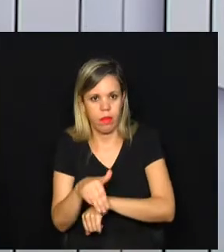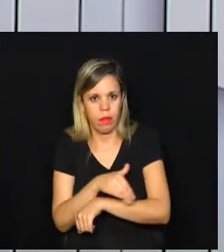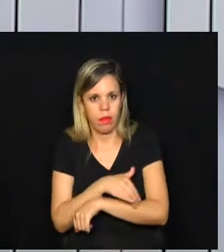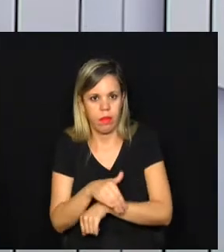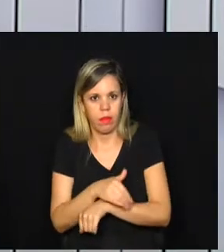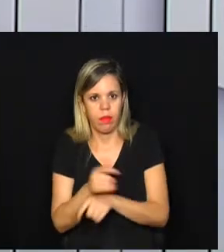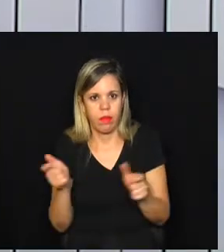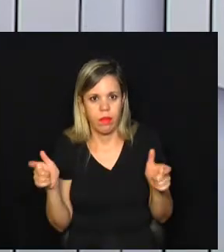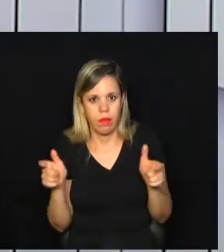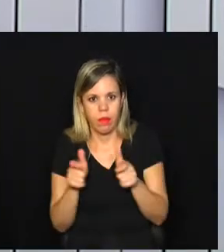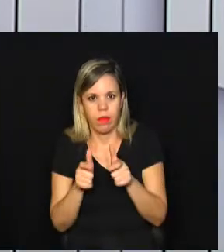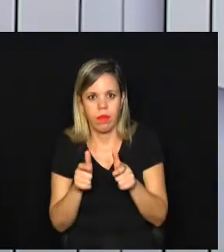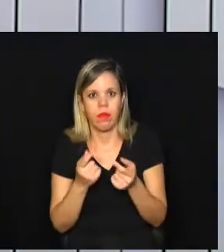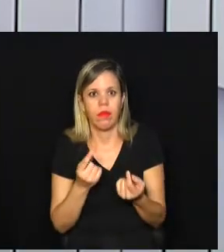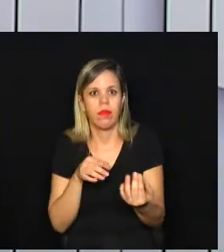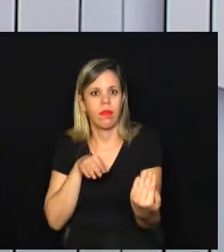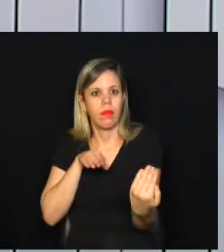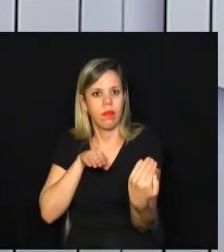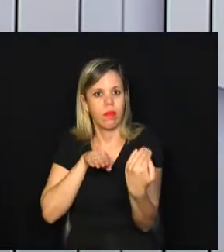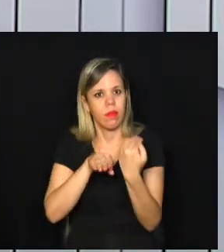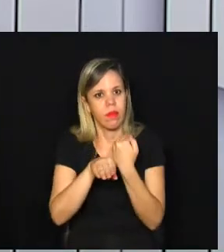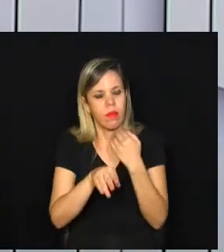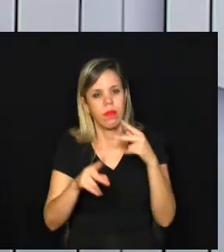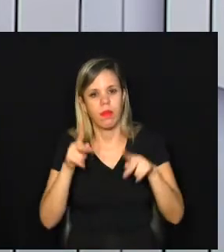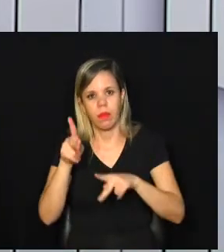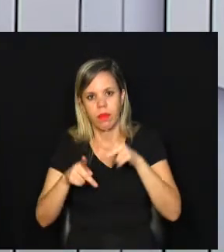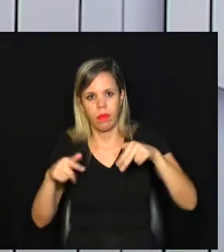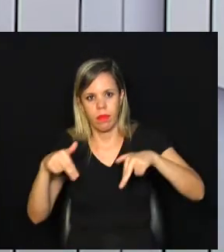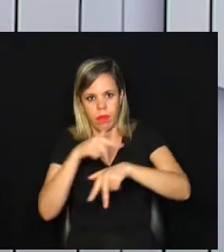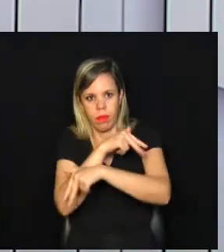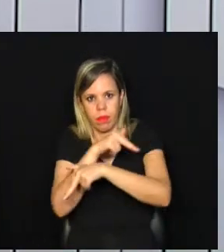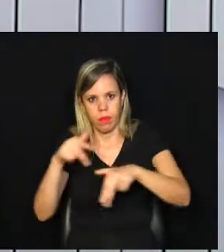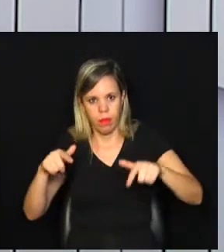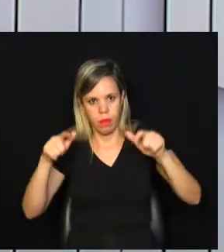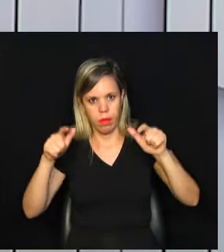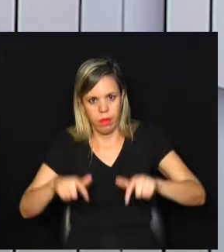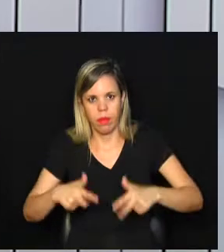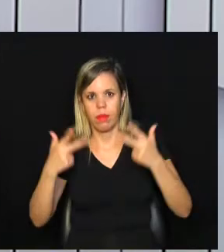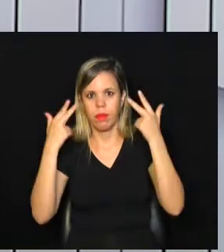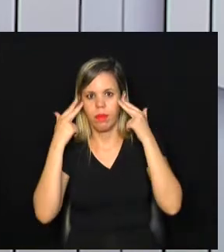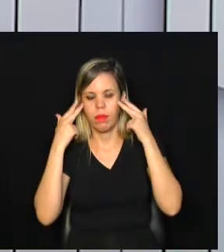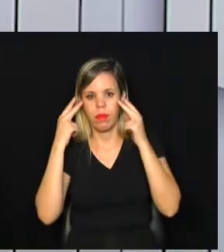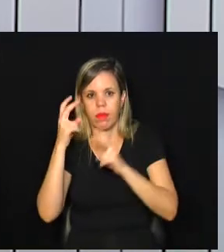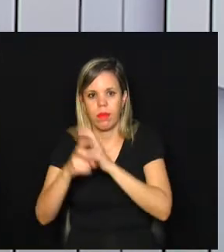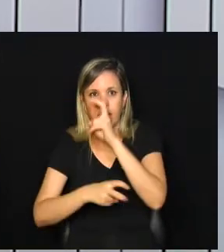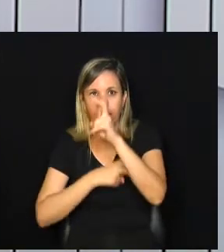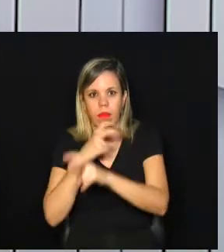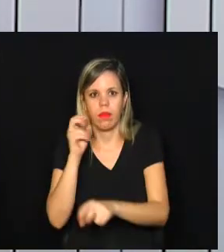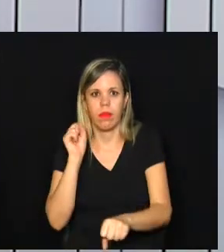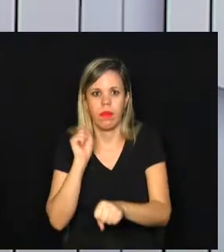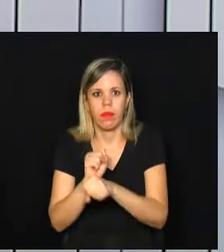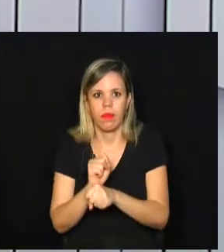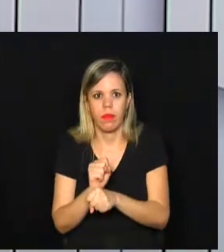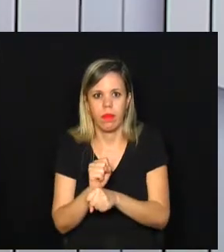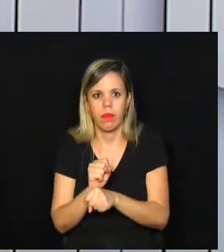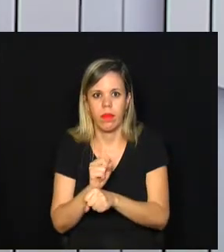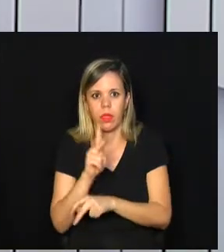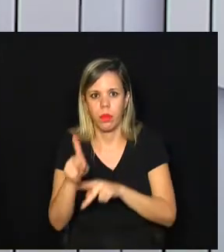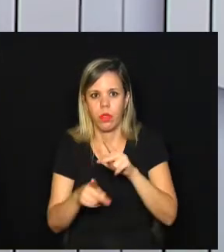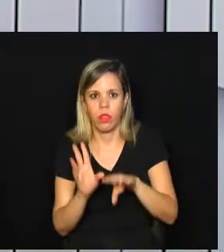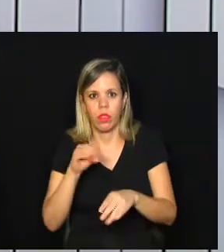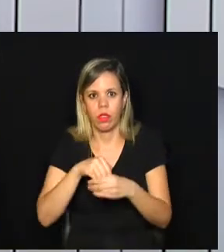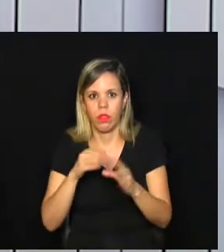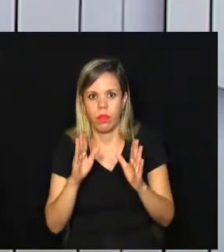uma menor circulação de carros e pessoas e as áreas naturais tiveram uma trégua com mais gente dentro de